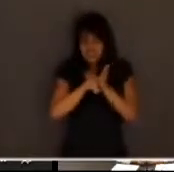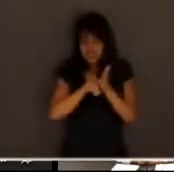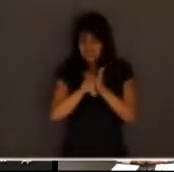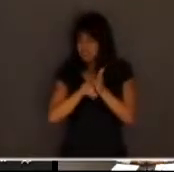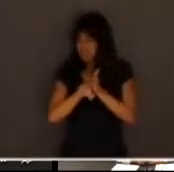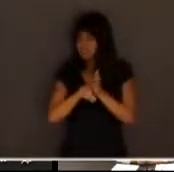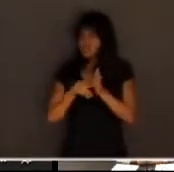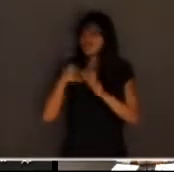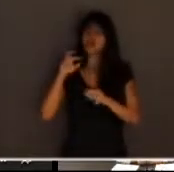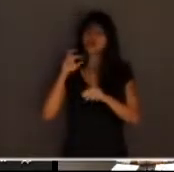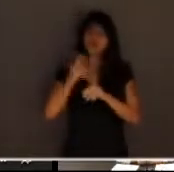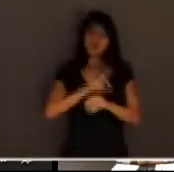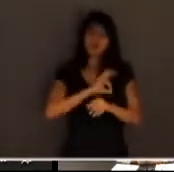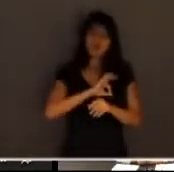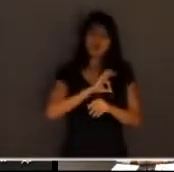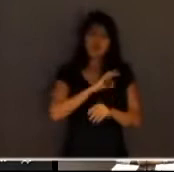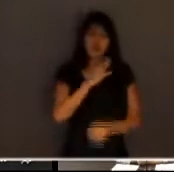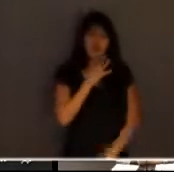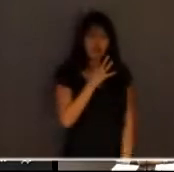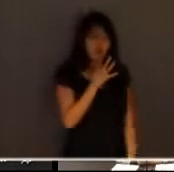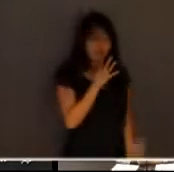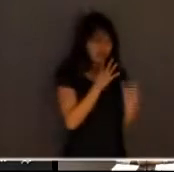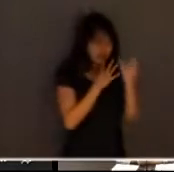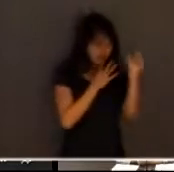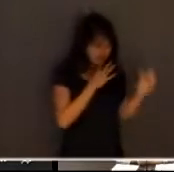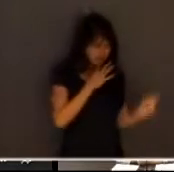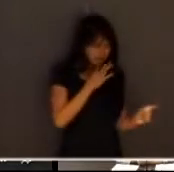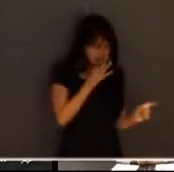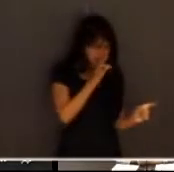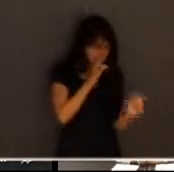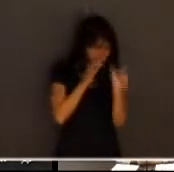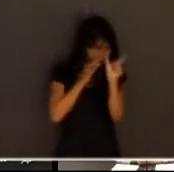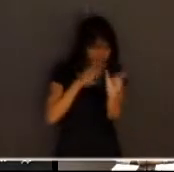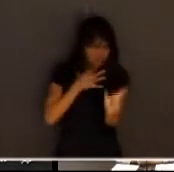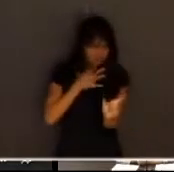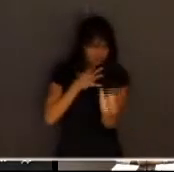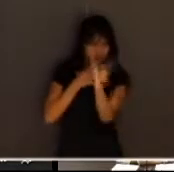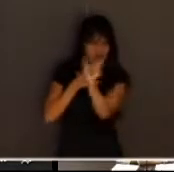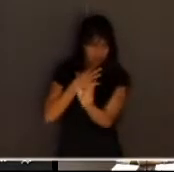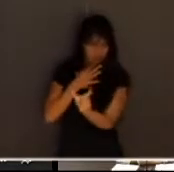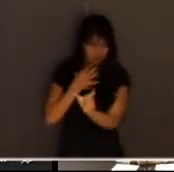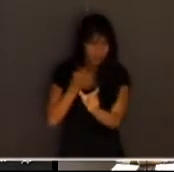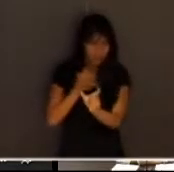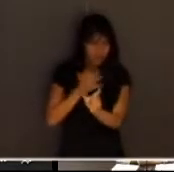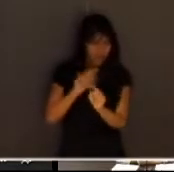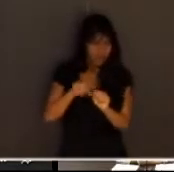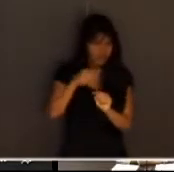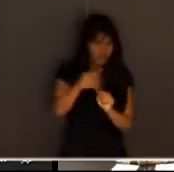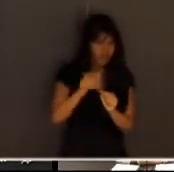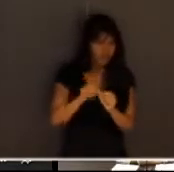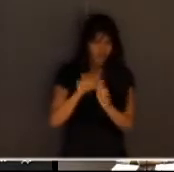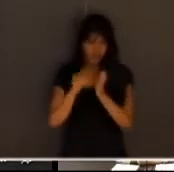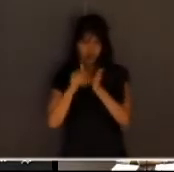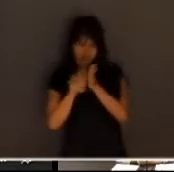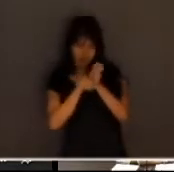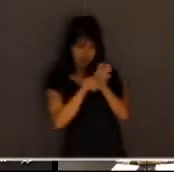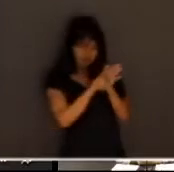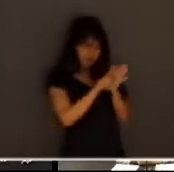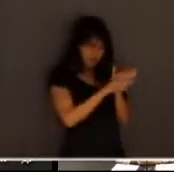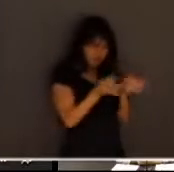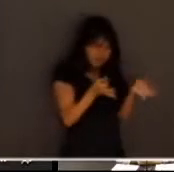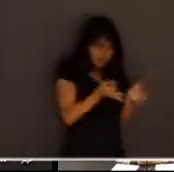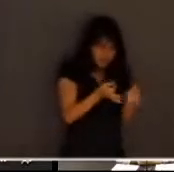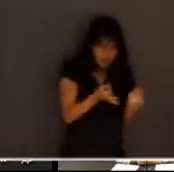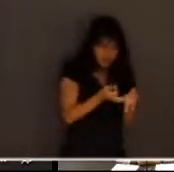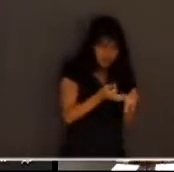testemunho conhecendo cada ligação entre as testemunhas para que ele possa fazer uma inquirição cruzada substanciosa